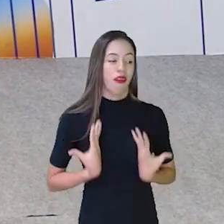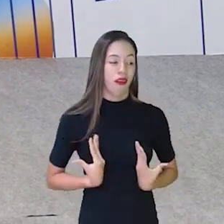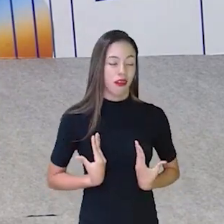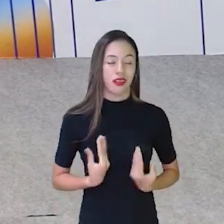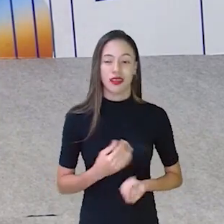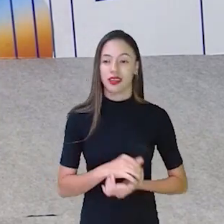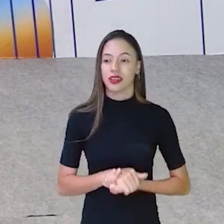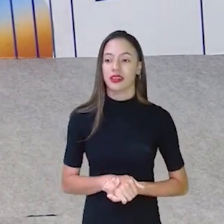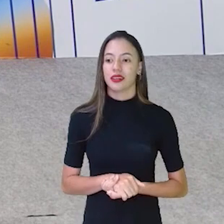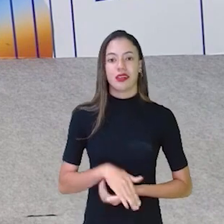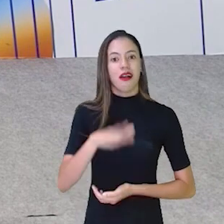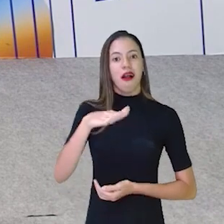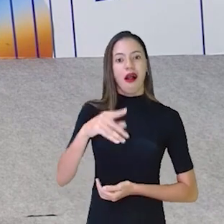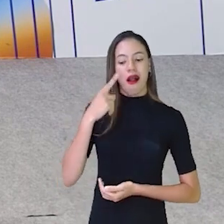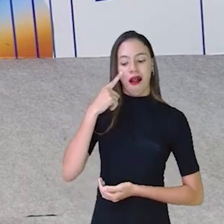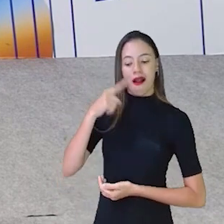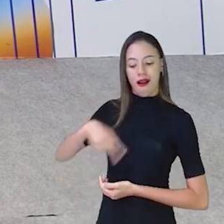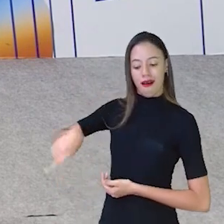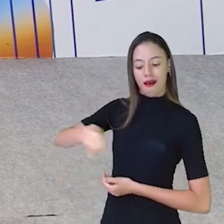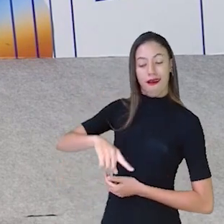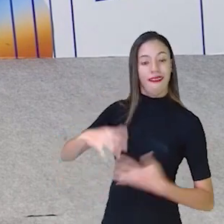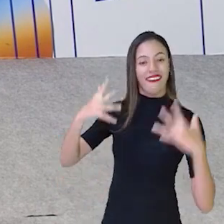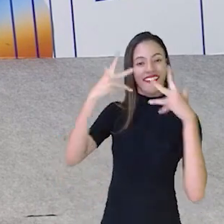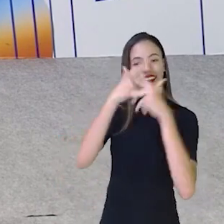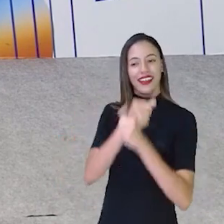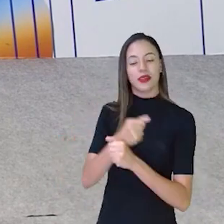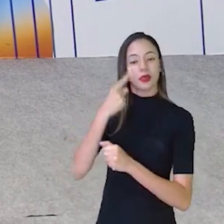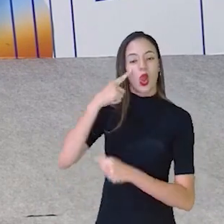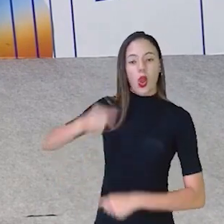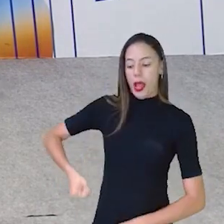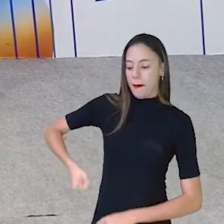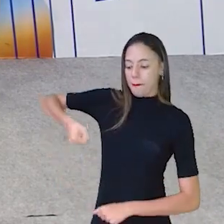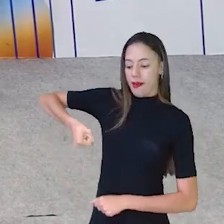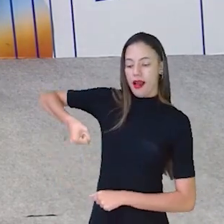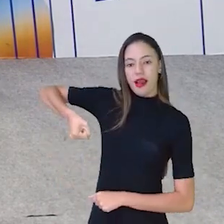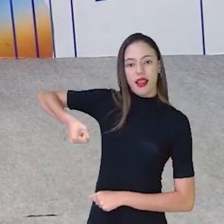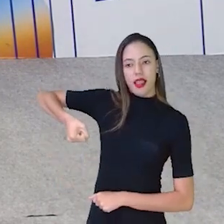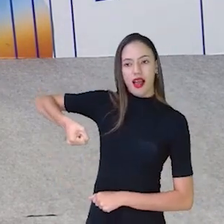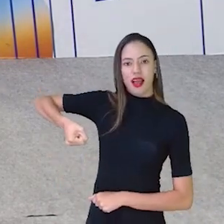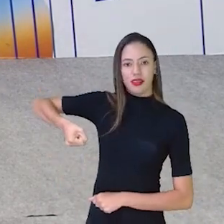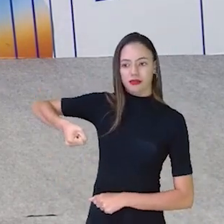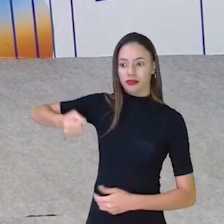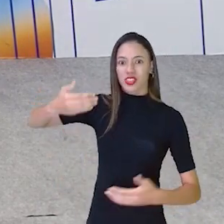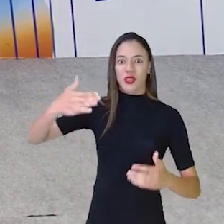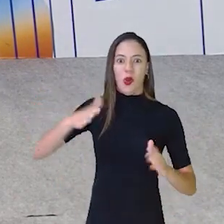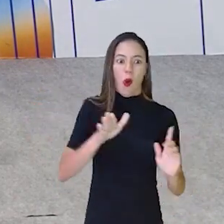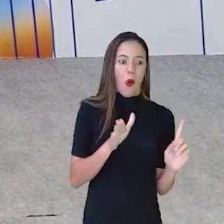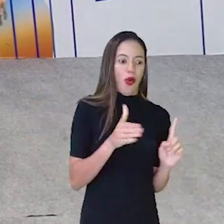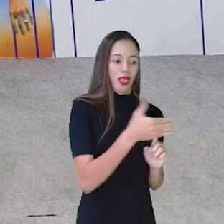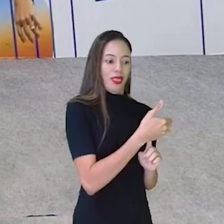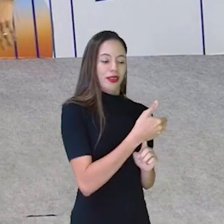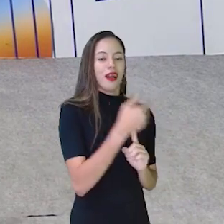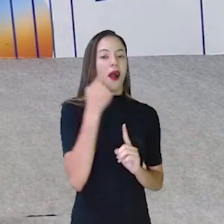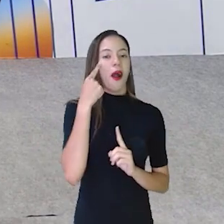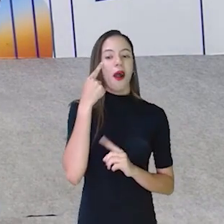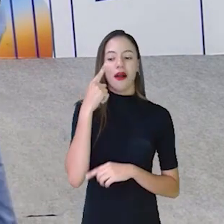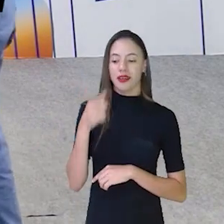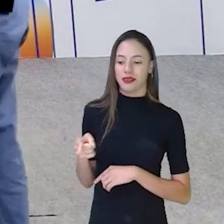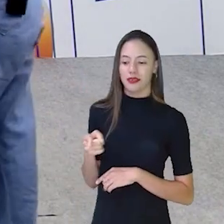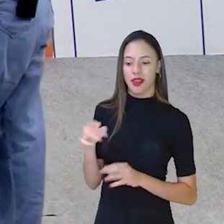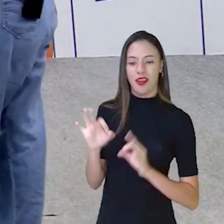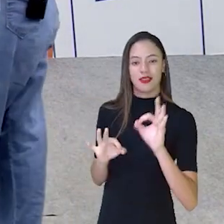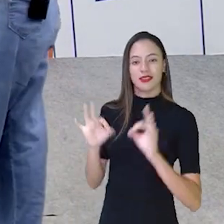Olha só como já tá ficando bonito. Ficou bom? Bora colocar a mala aqui. Fica legal. Ela ficou lá escondidinha. A bota assim, ó. Tá?